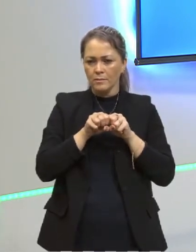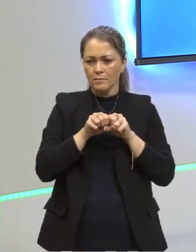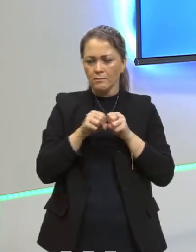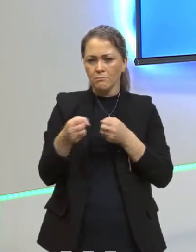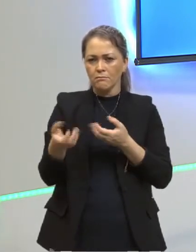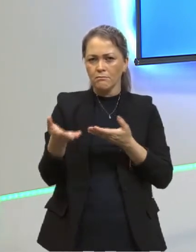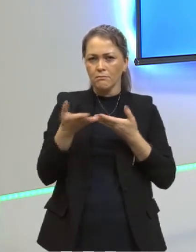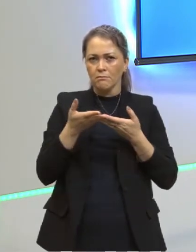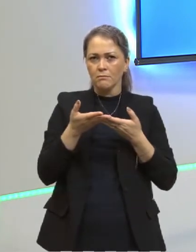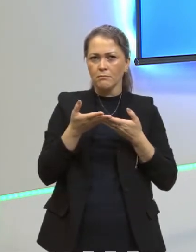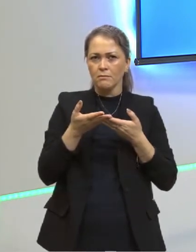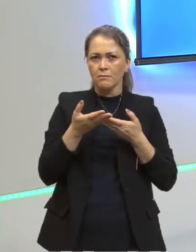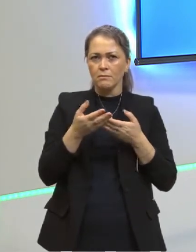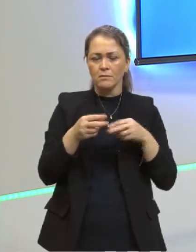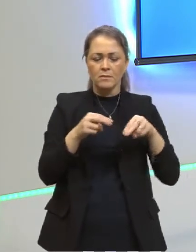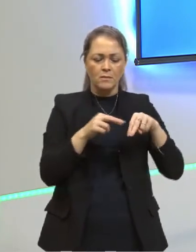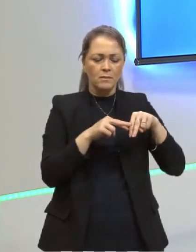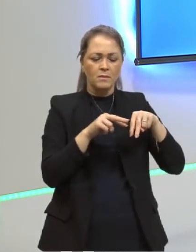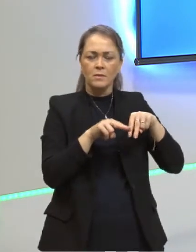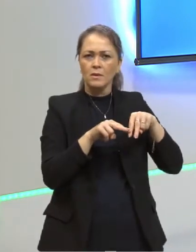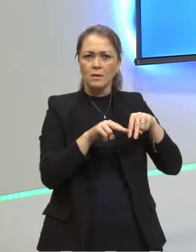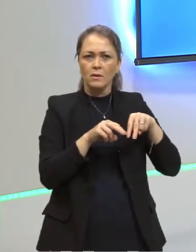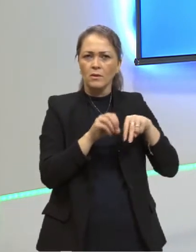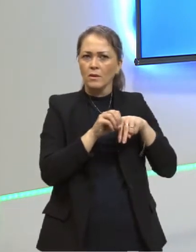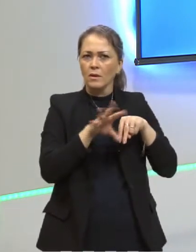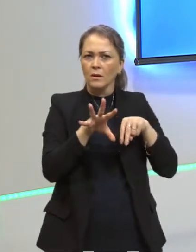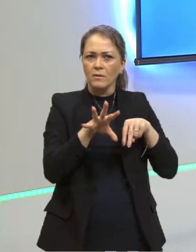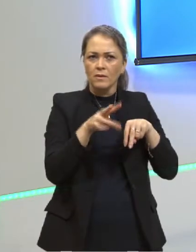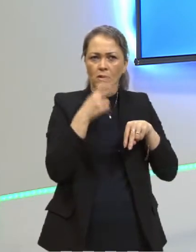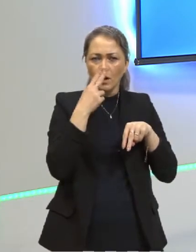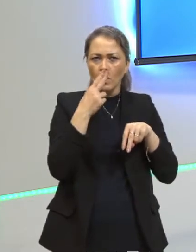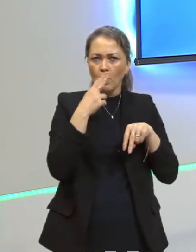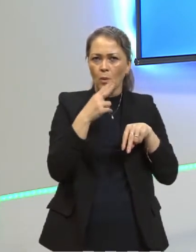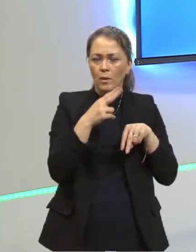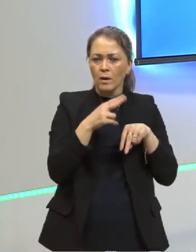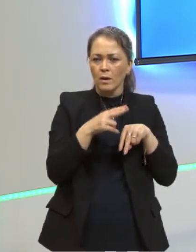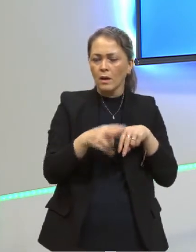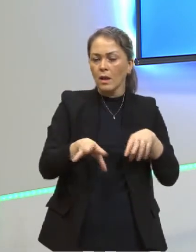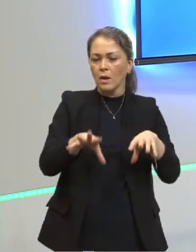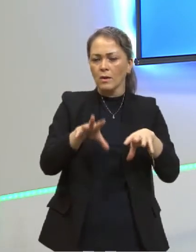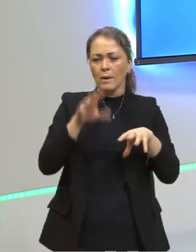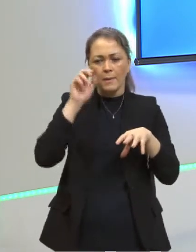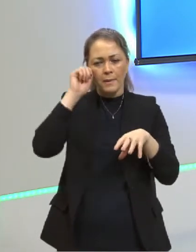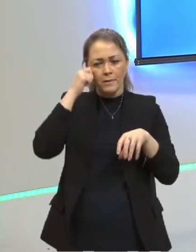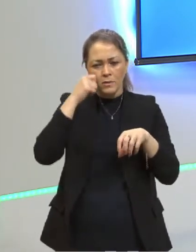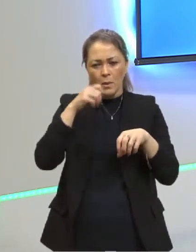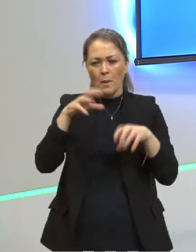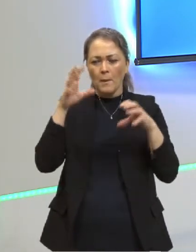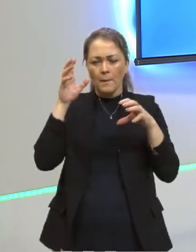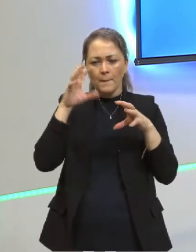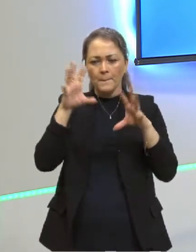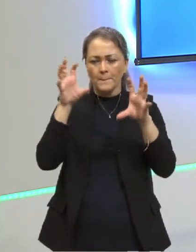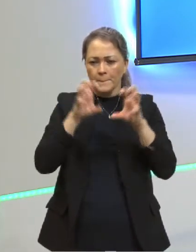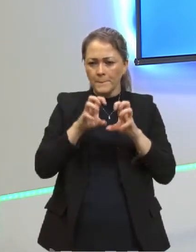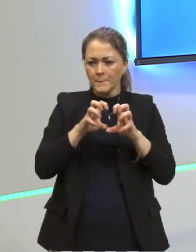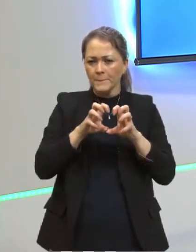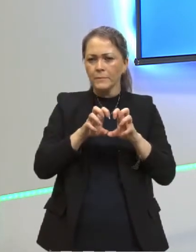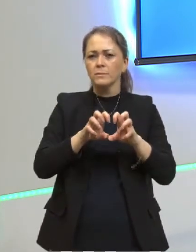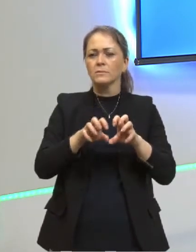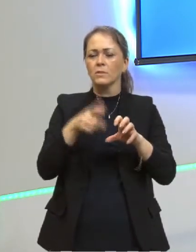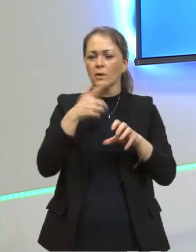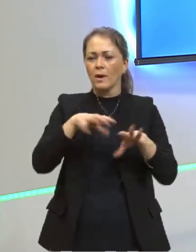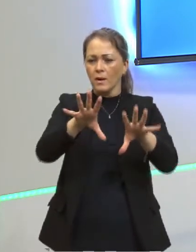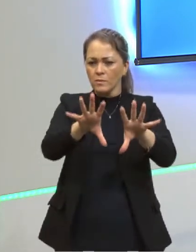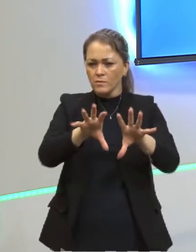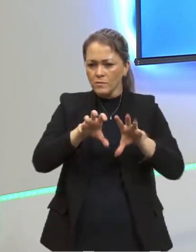tudo, que é bem preto, bem escuro, consegue absorver muito melhor do que a parte que é bem clara, bem